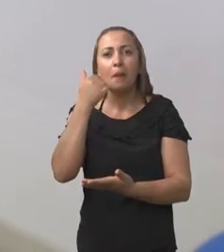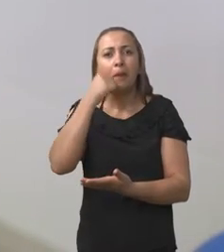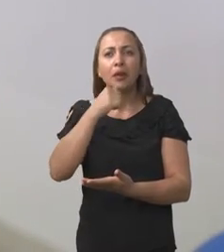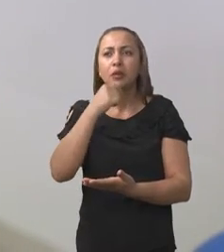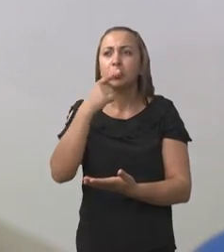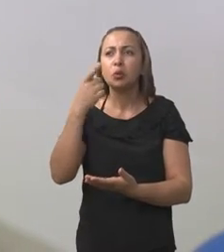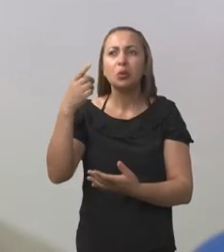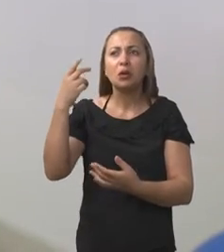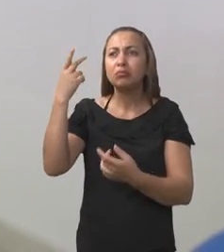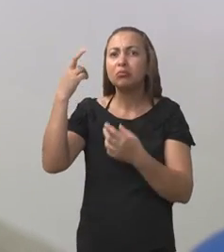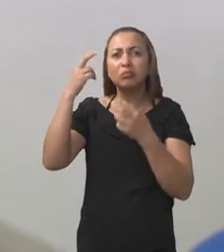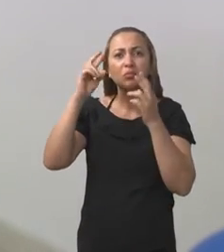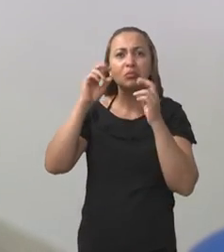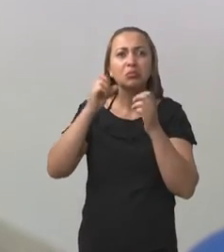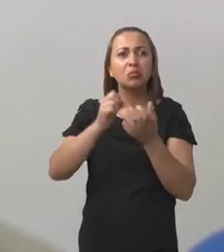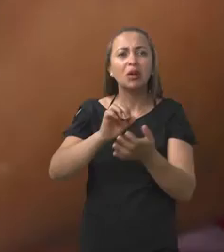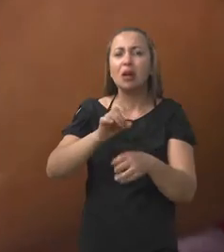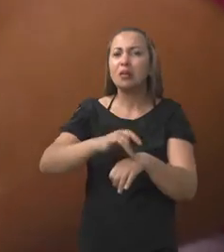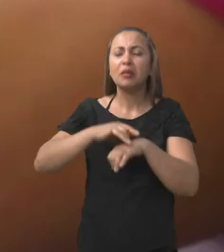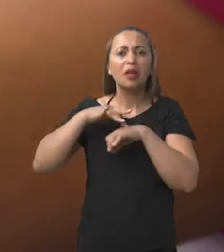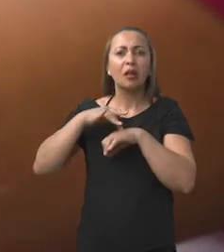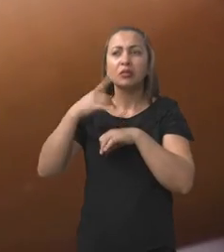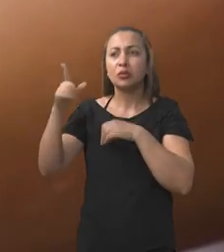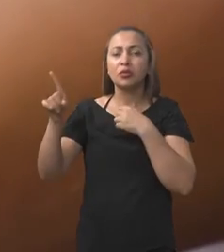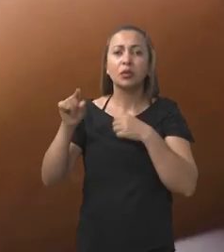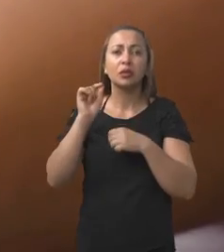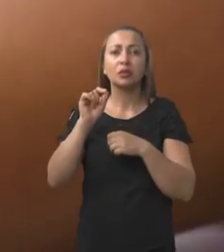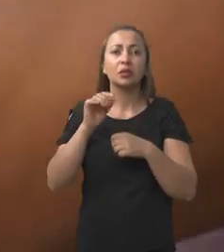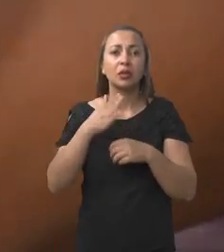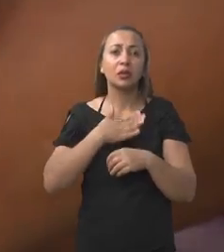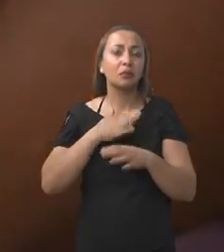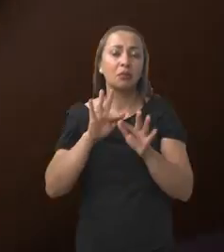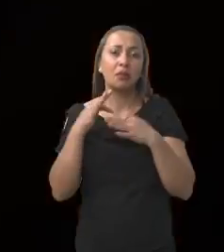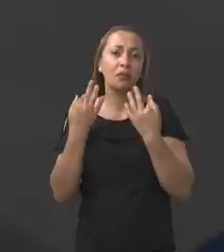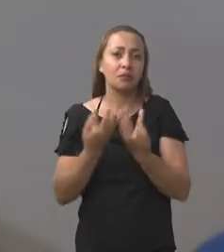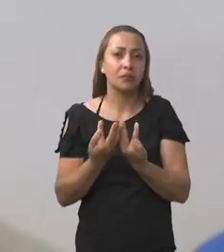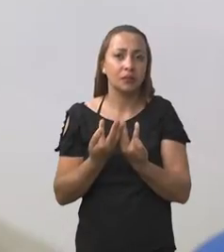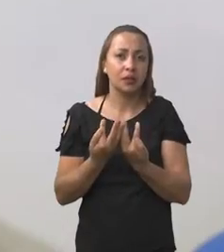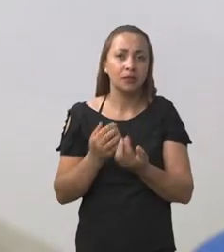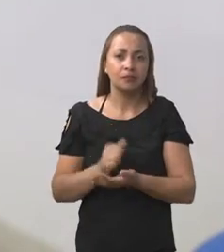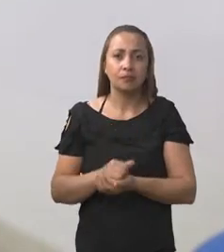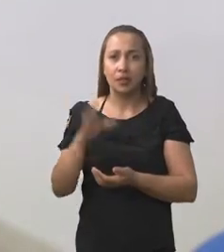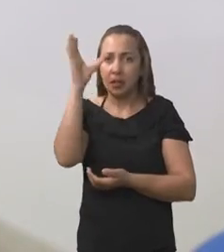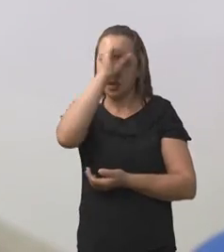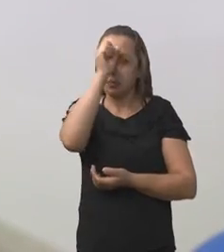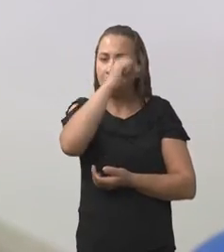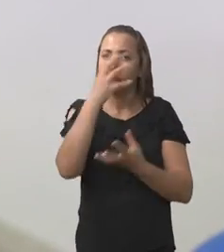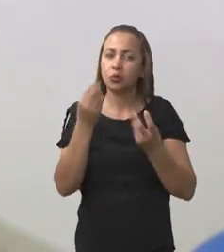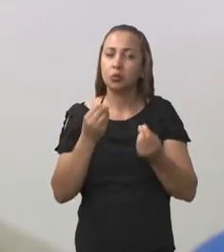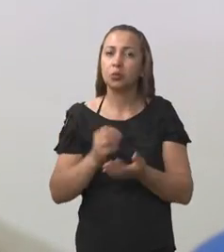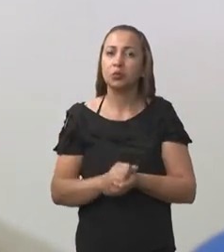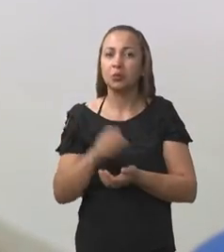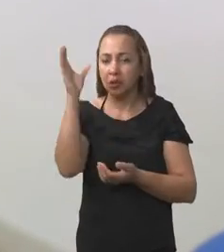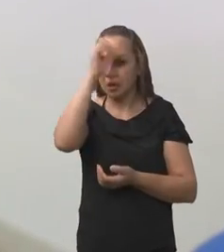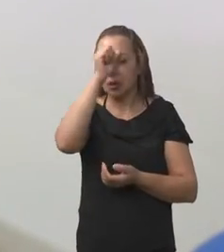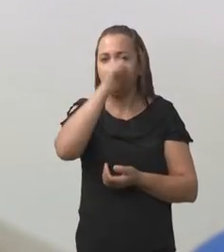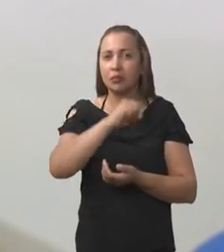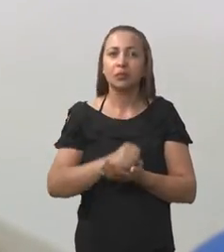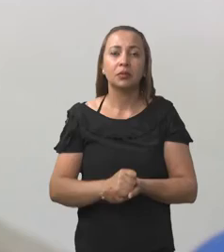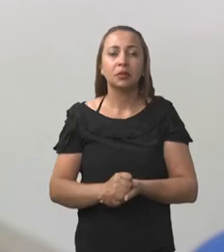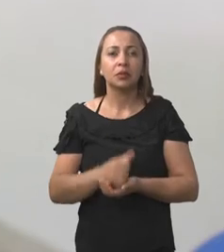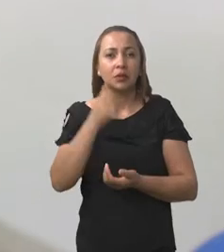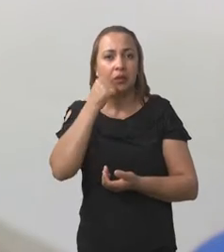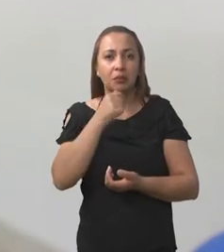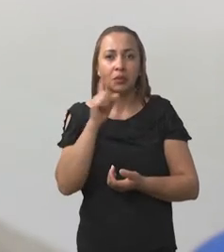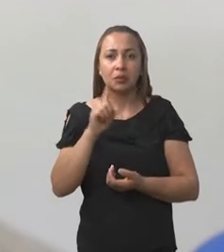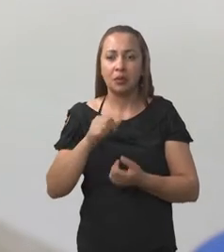pessoa de fora, porque eu aprendi muita coisa. Aprendi que a pessoa